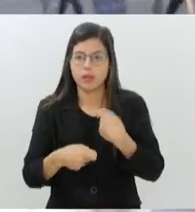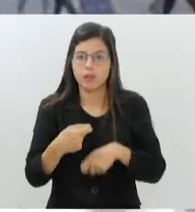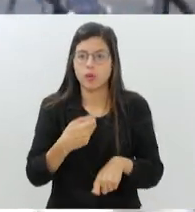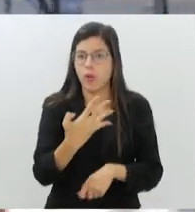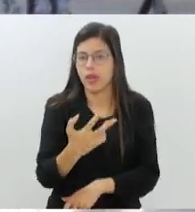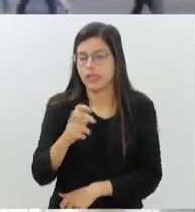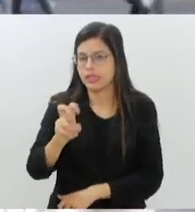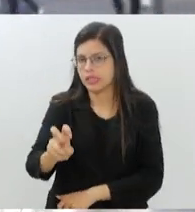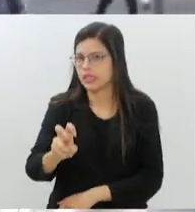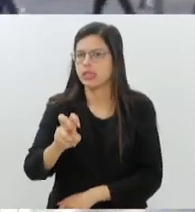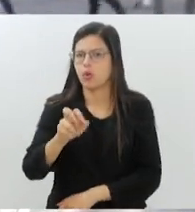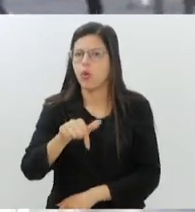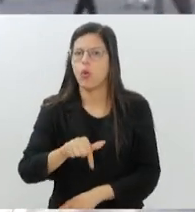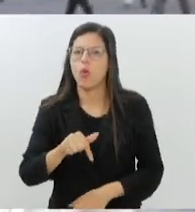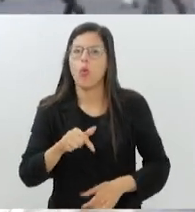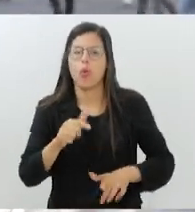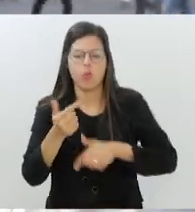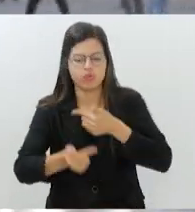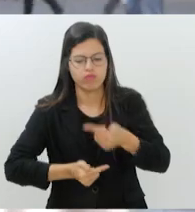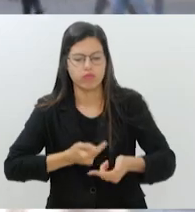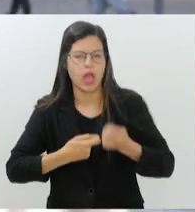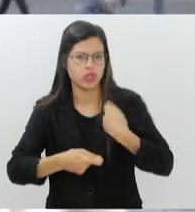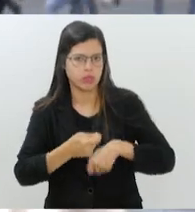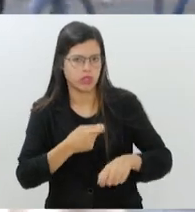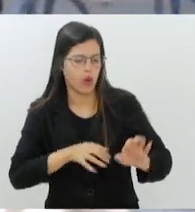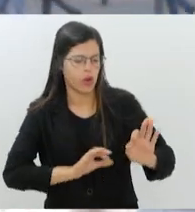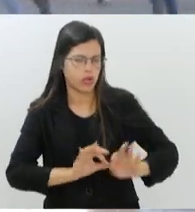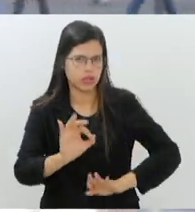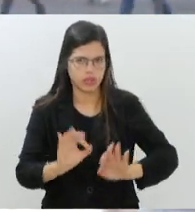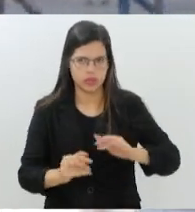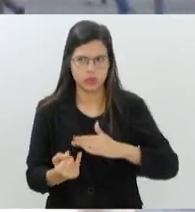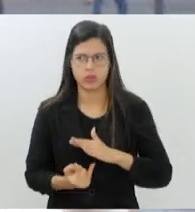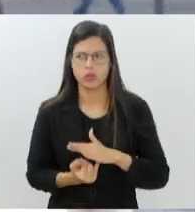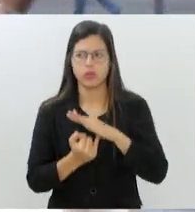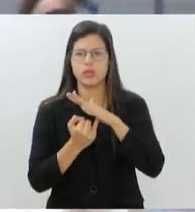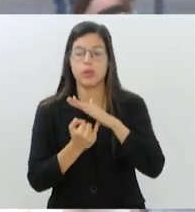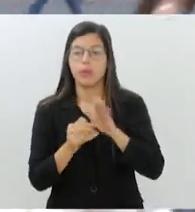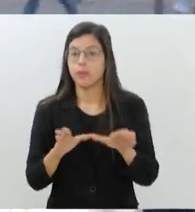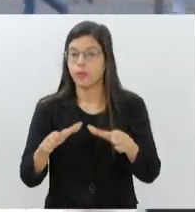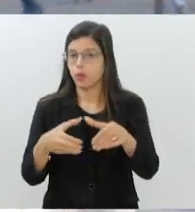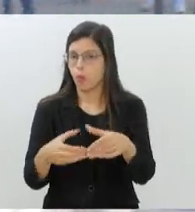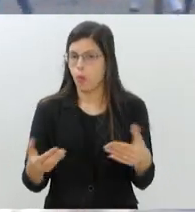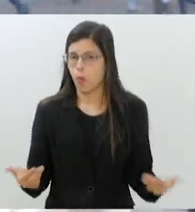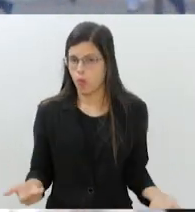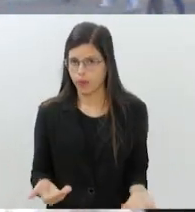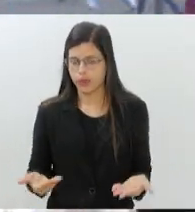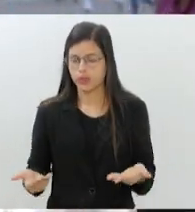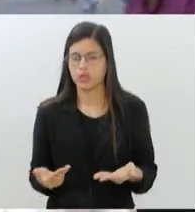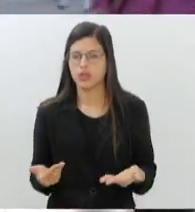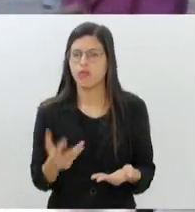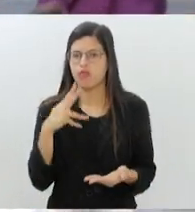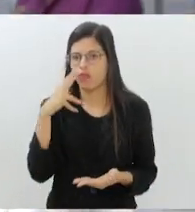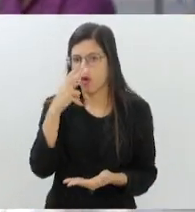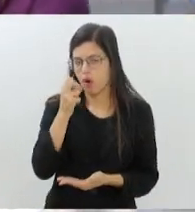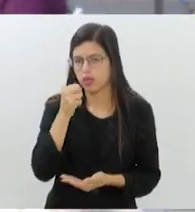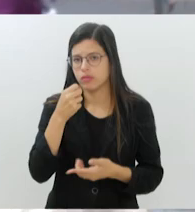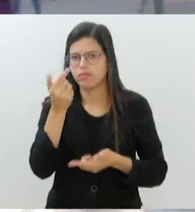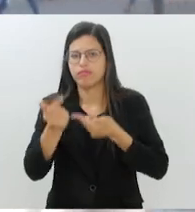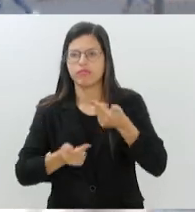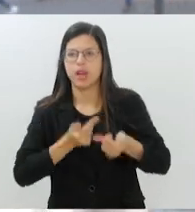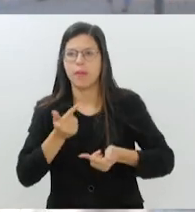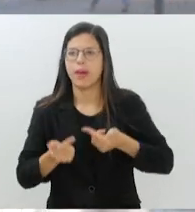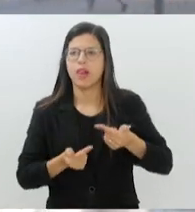esses sim, atuando na administração diária da instituição. E esse grupo, hoje, muito coeso, é que está trabalhando no